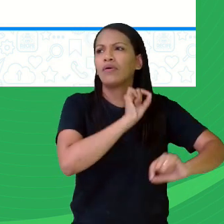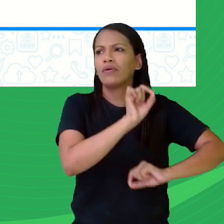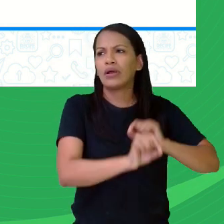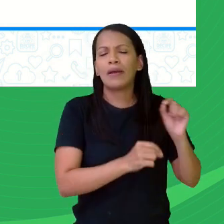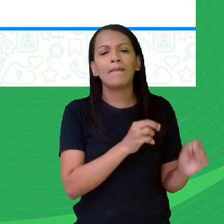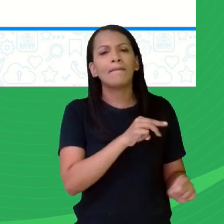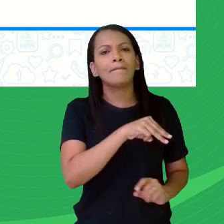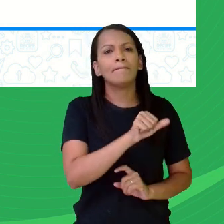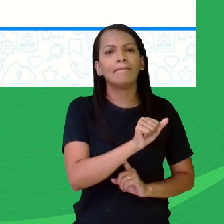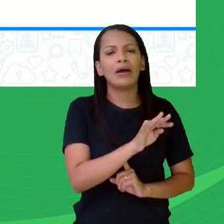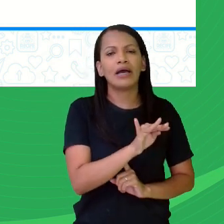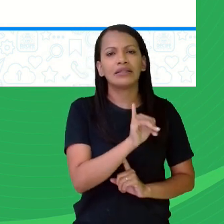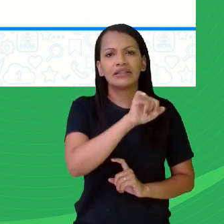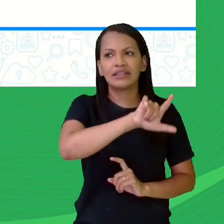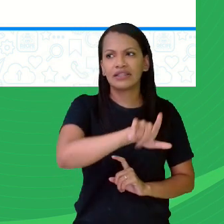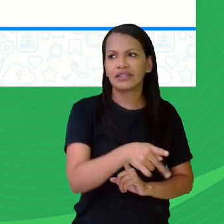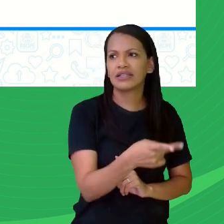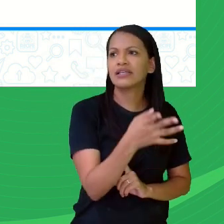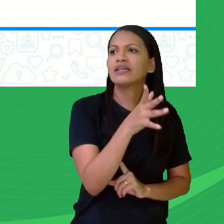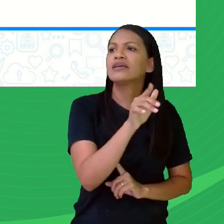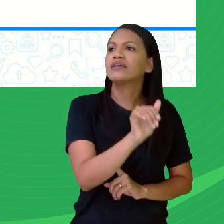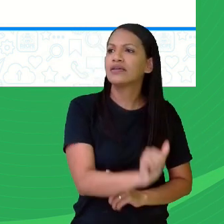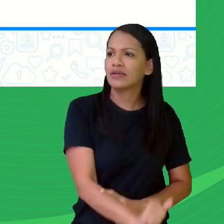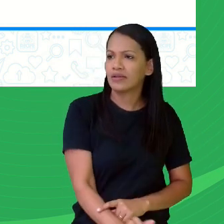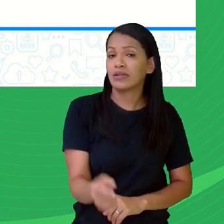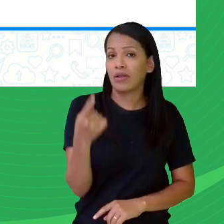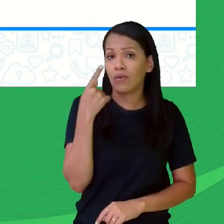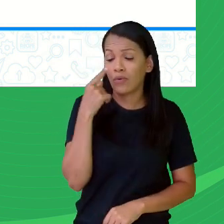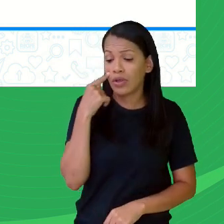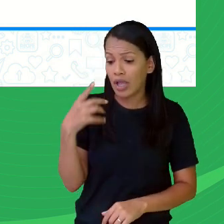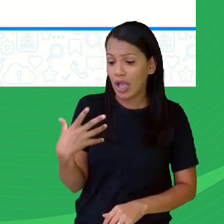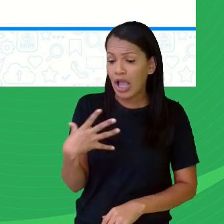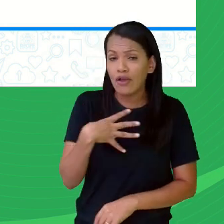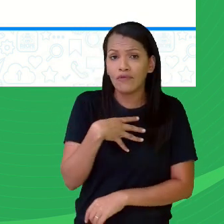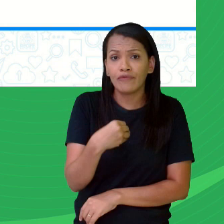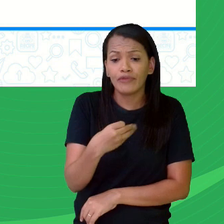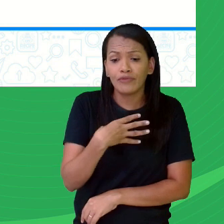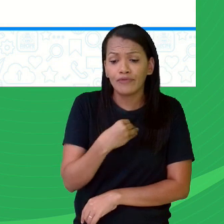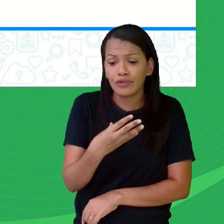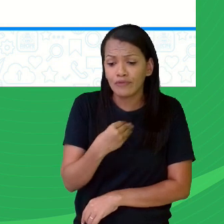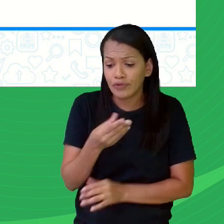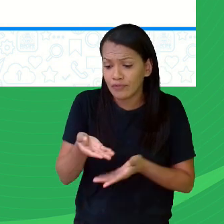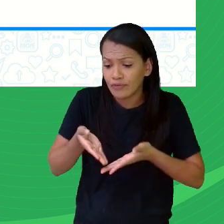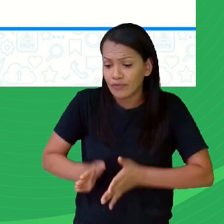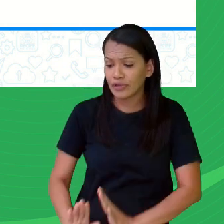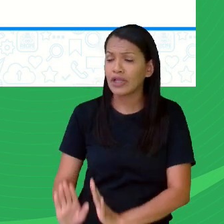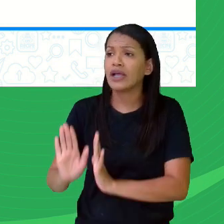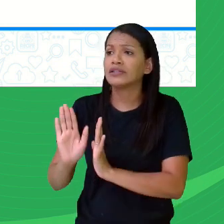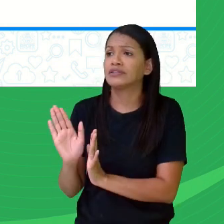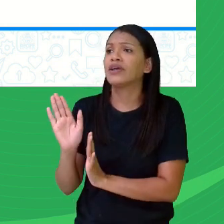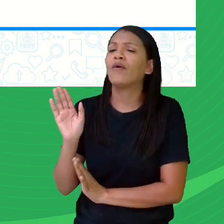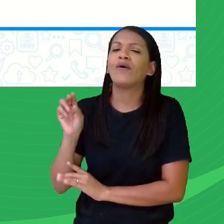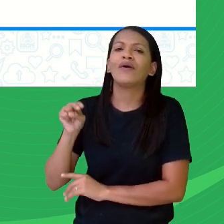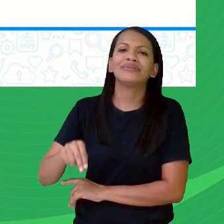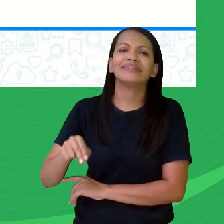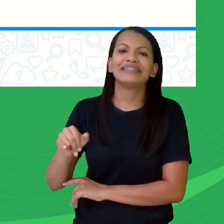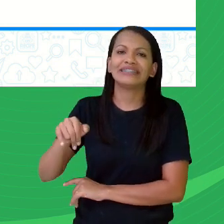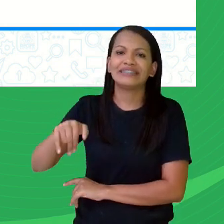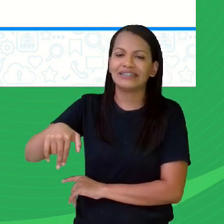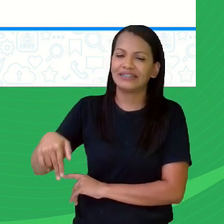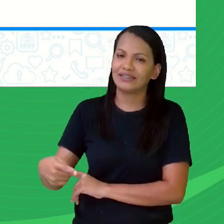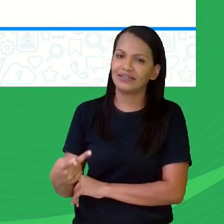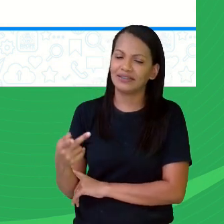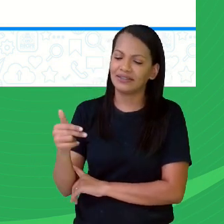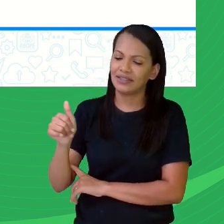de filhotes acaba de nascer, uma ninhada de cachorros, uma ninhada de gato acaba de nascer. Coletivo de peixes,